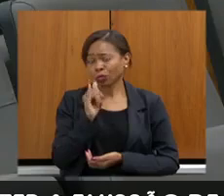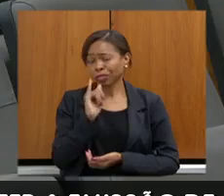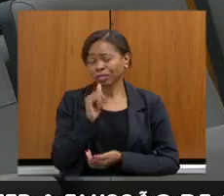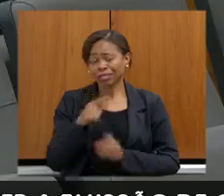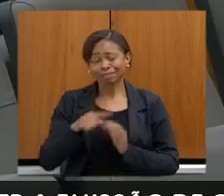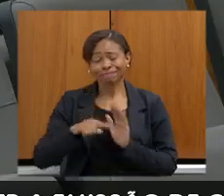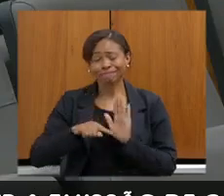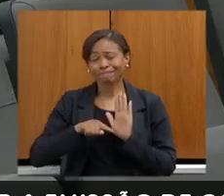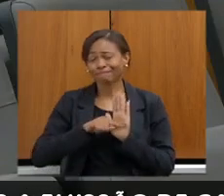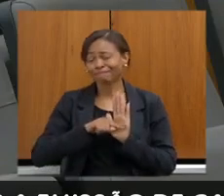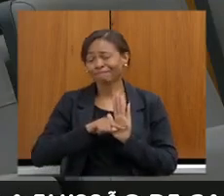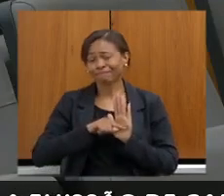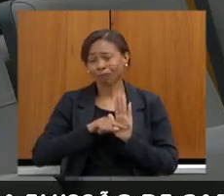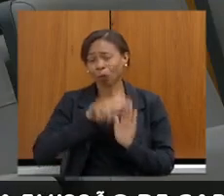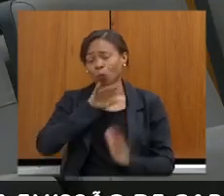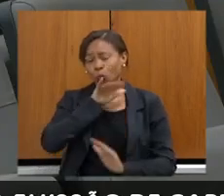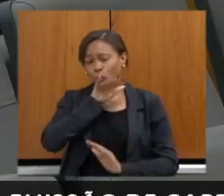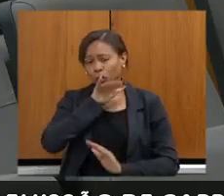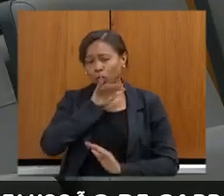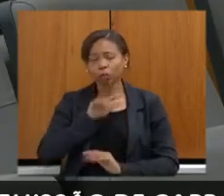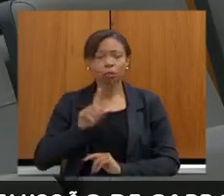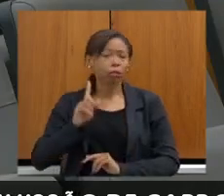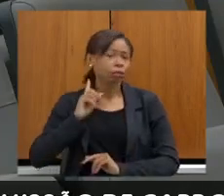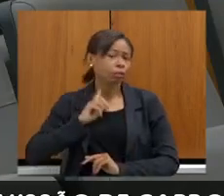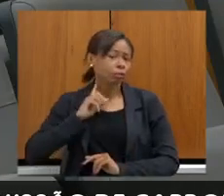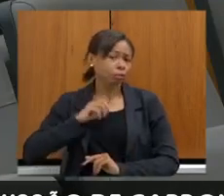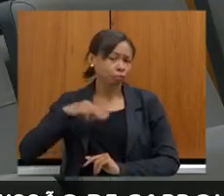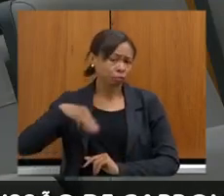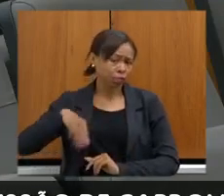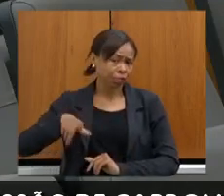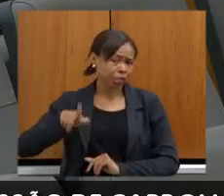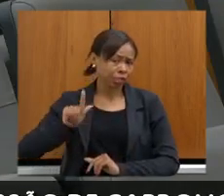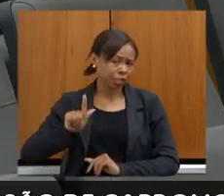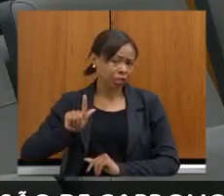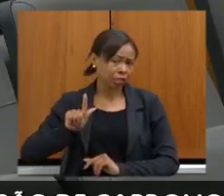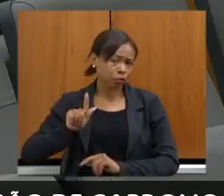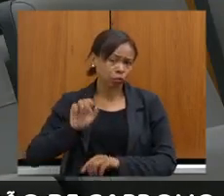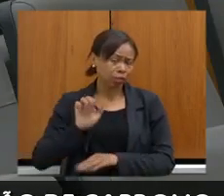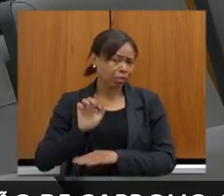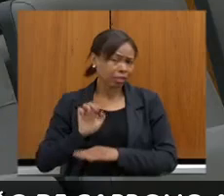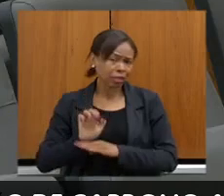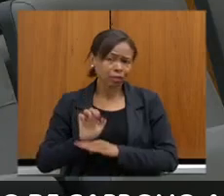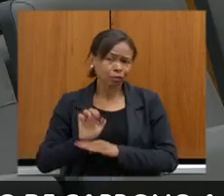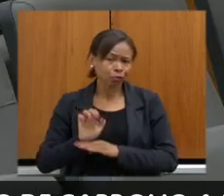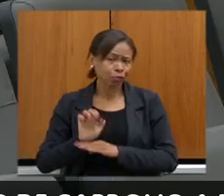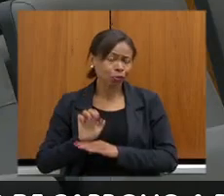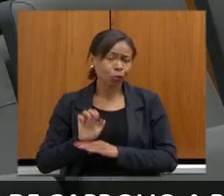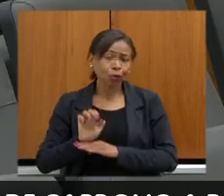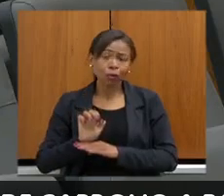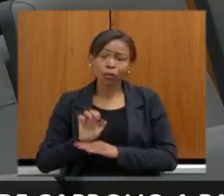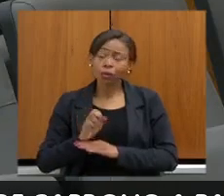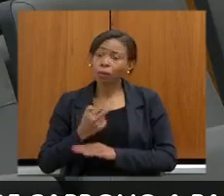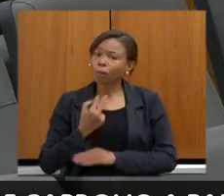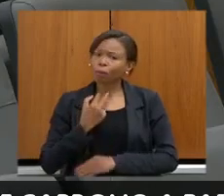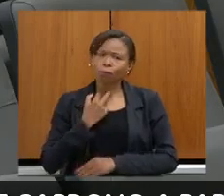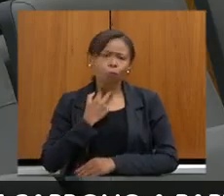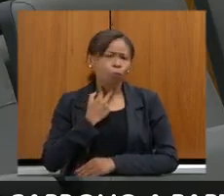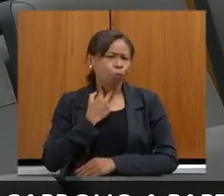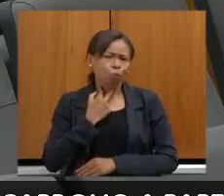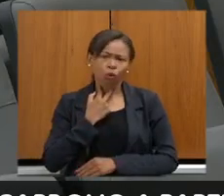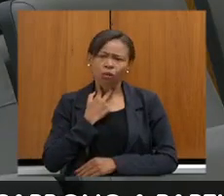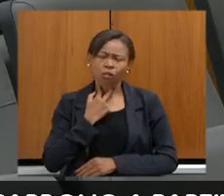O Estado de Minas Gerais não pode ser mais considerado colônia